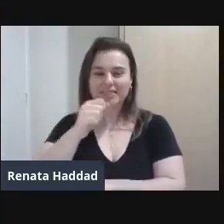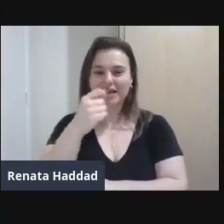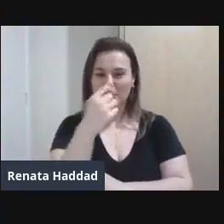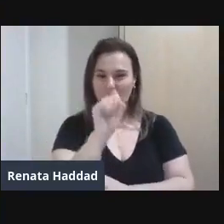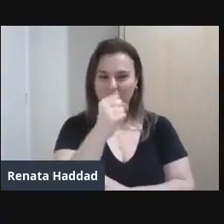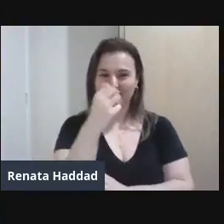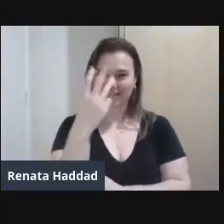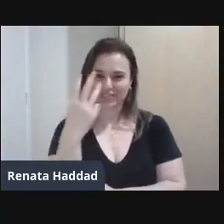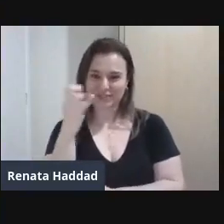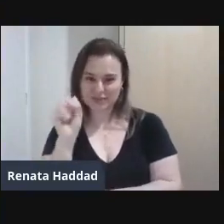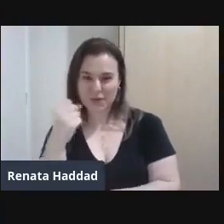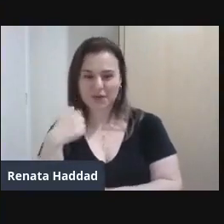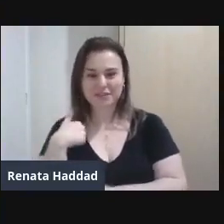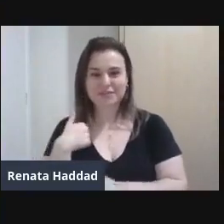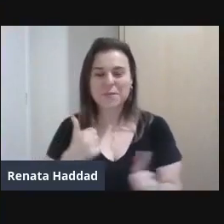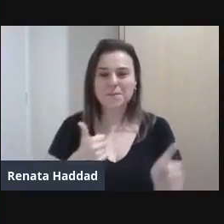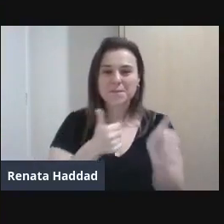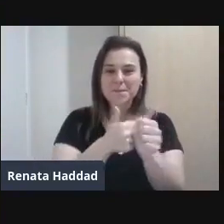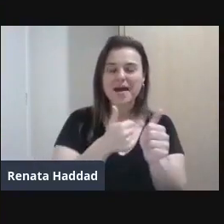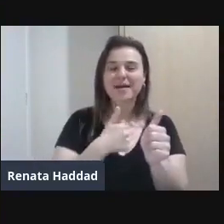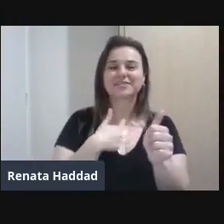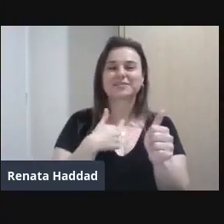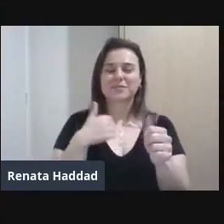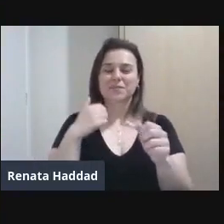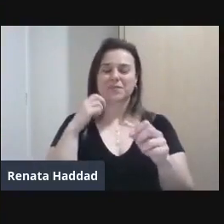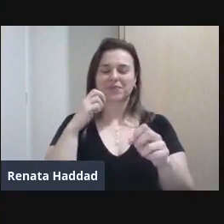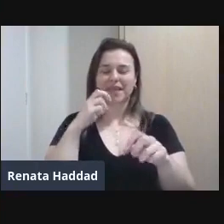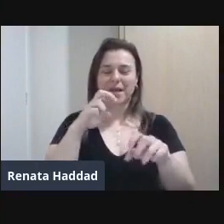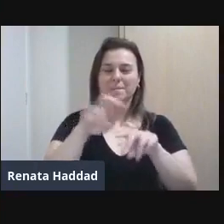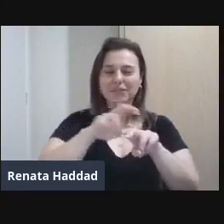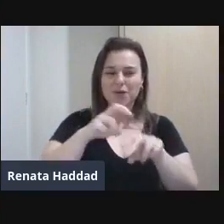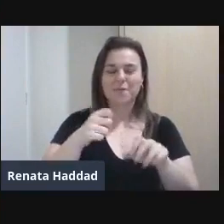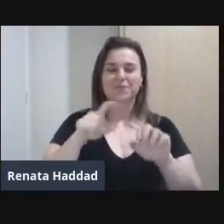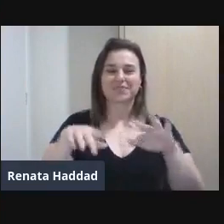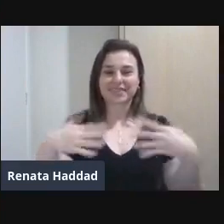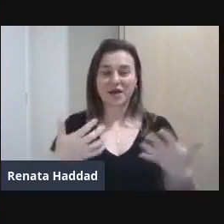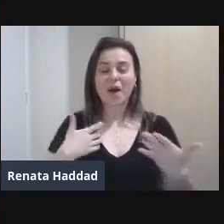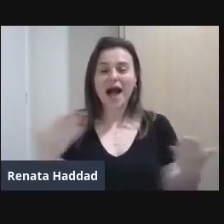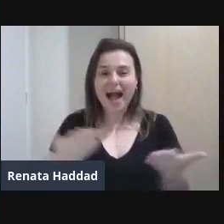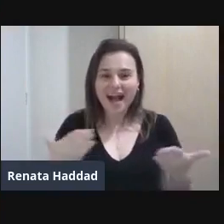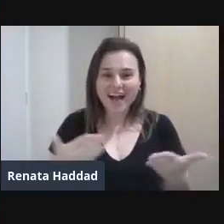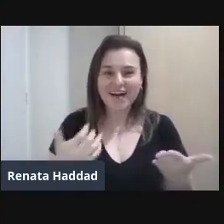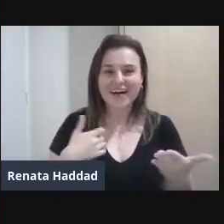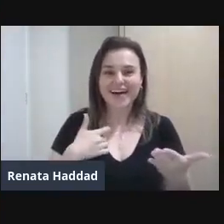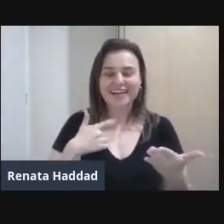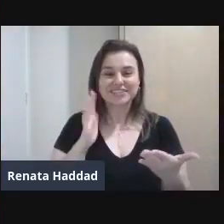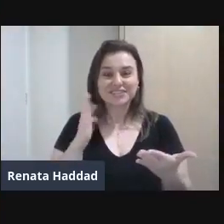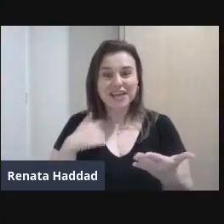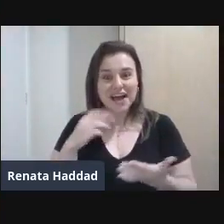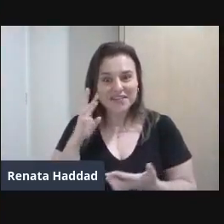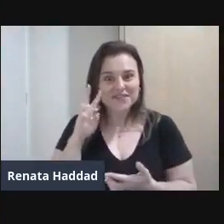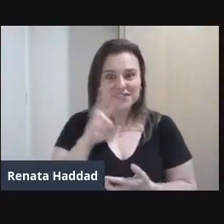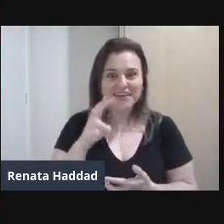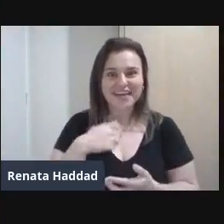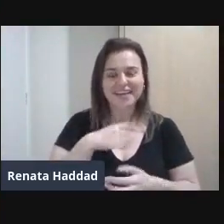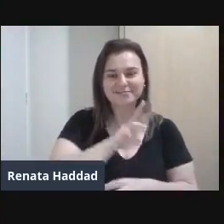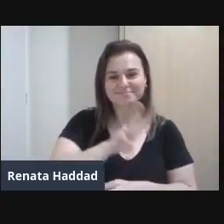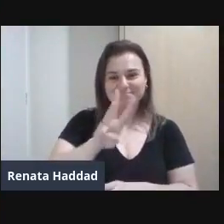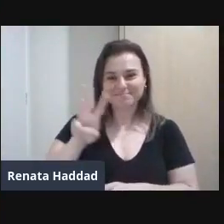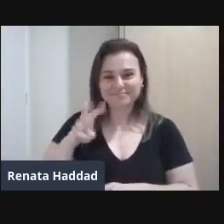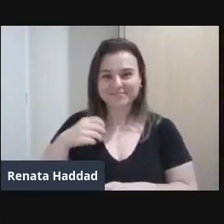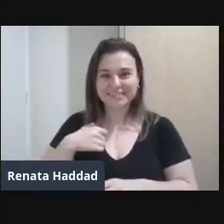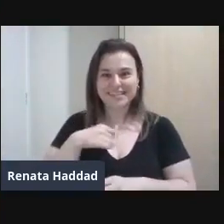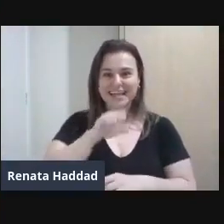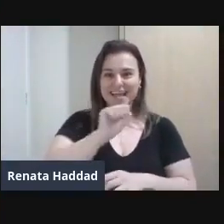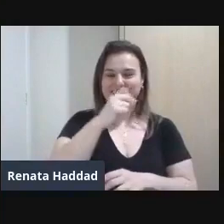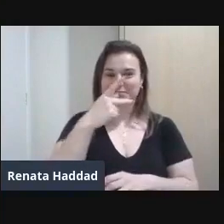estação metrô Vergueiro Mas, enquanto isso, você acessa o site Que é o www.sp.senac